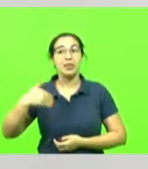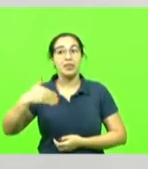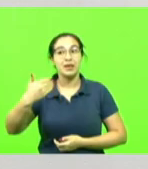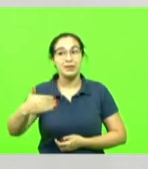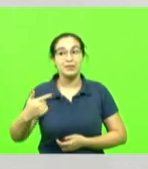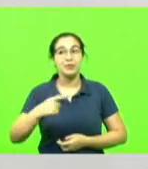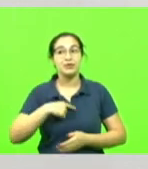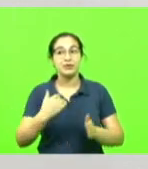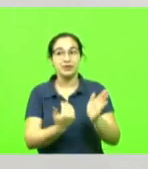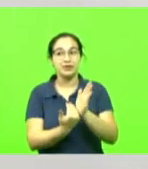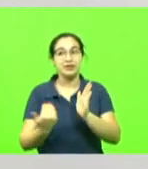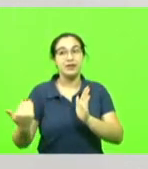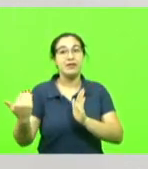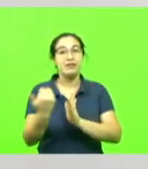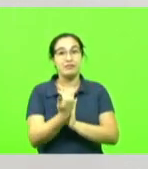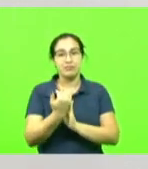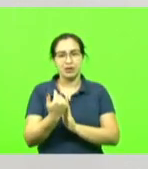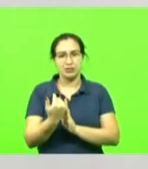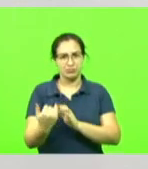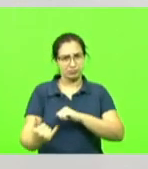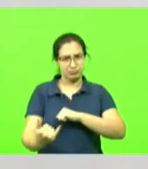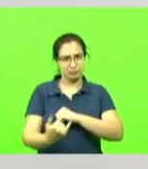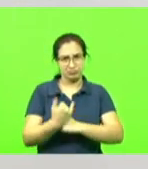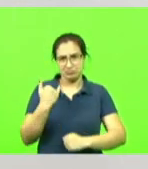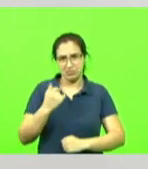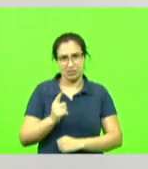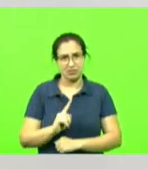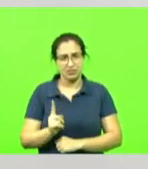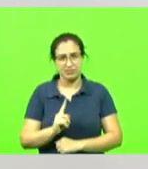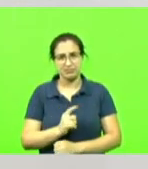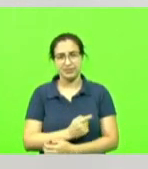A mim não me engano. A mim não.